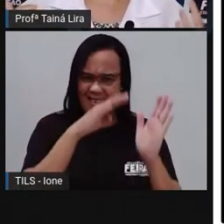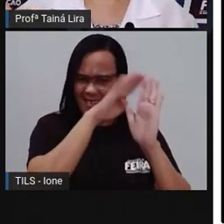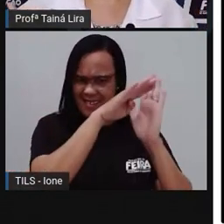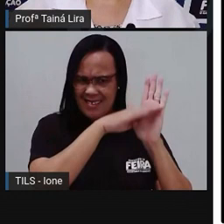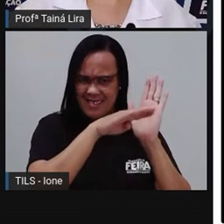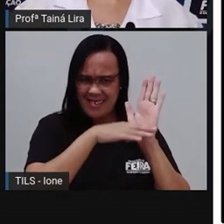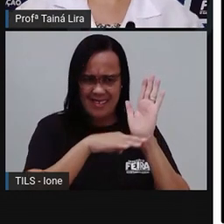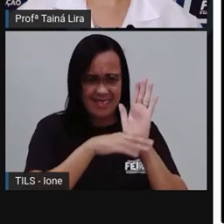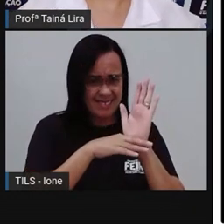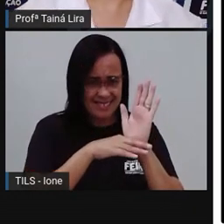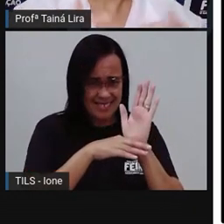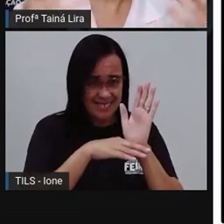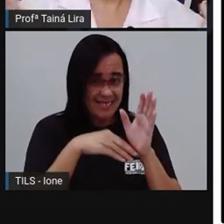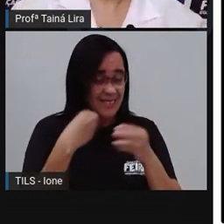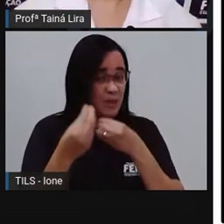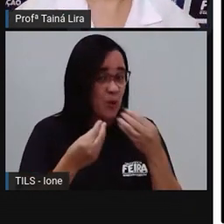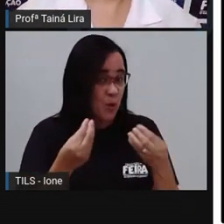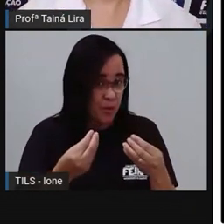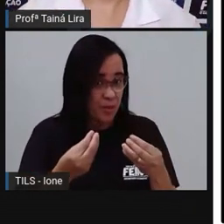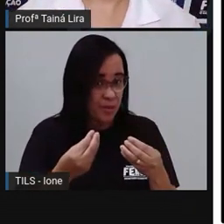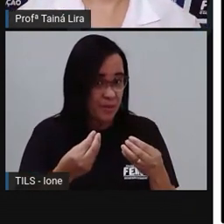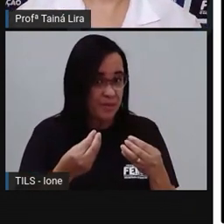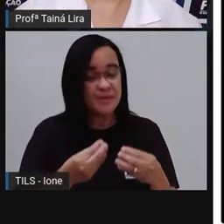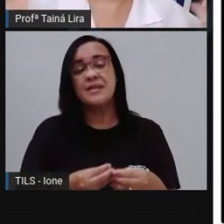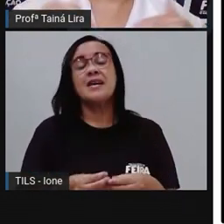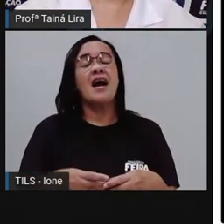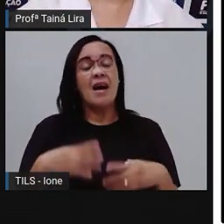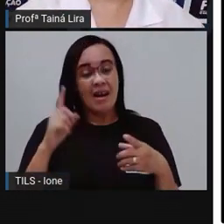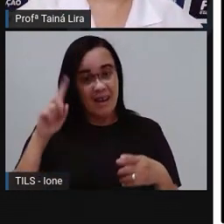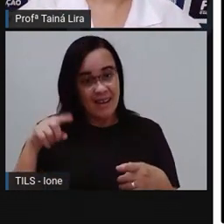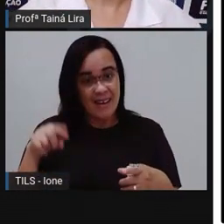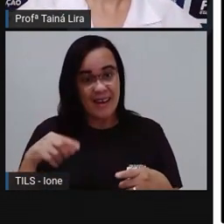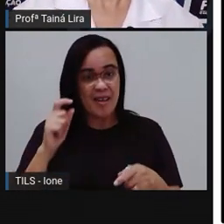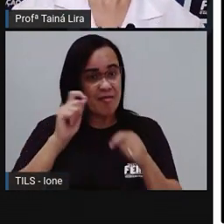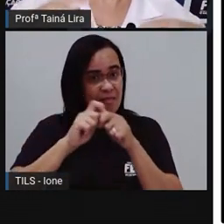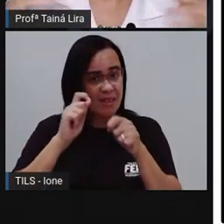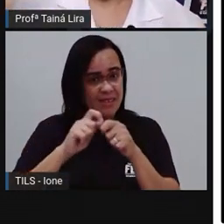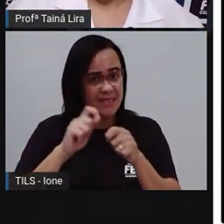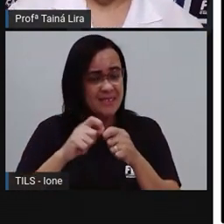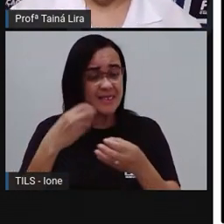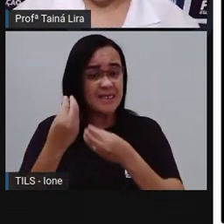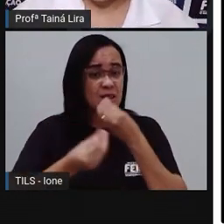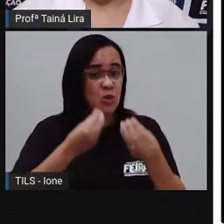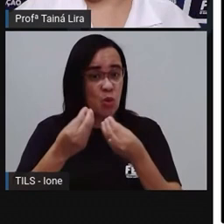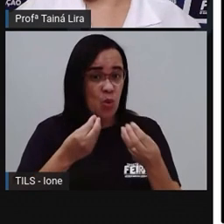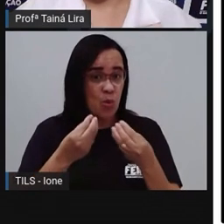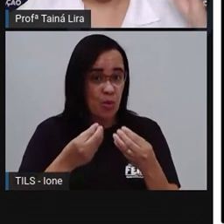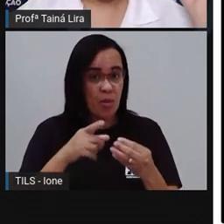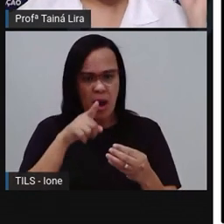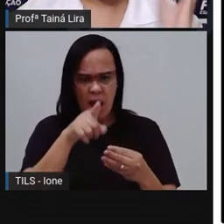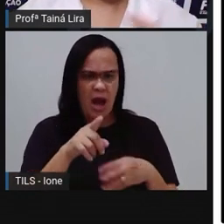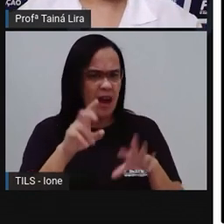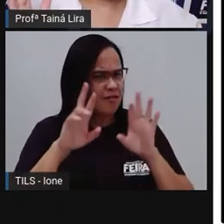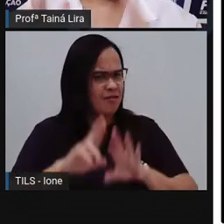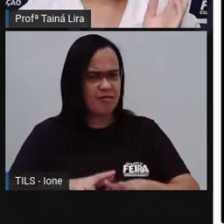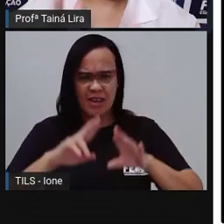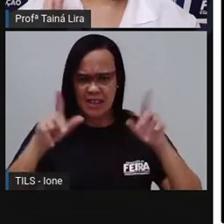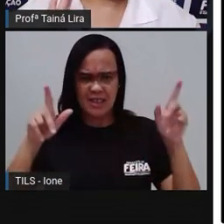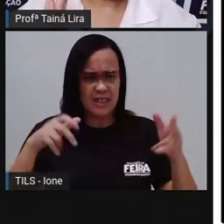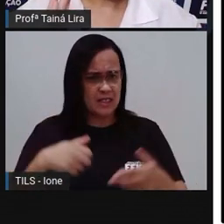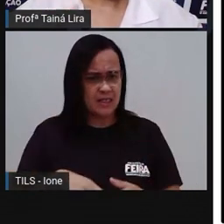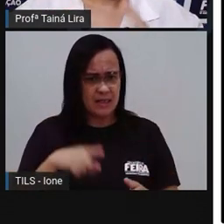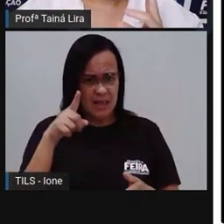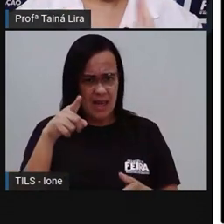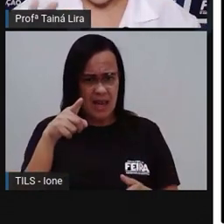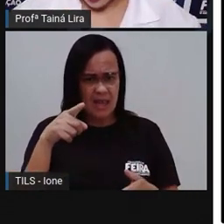modo de fazer vai ensinar como é que eu faço a receita. Eu tenho aqui os ingredientes. Então, bora corrigir isso